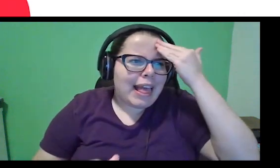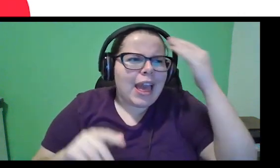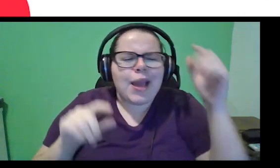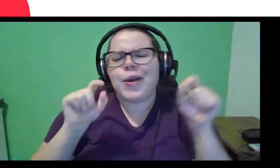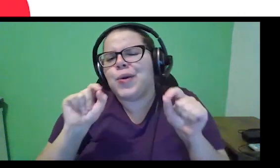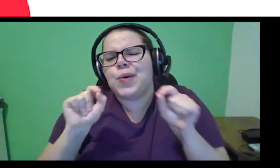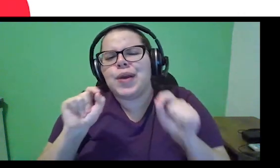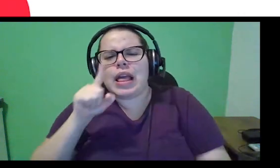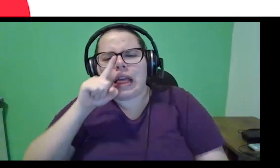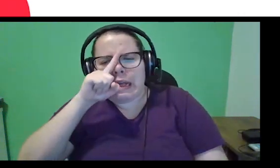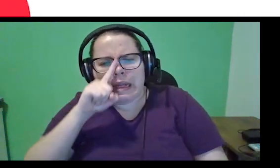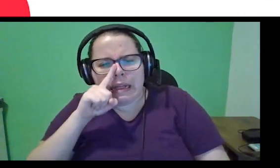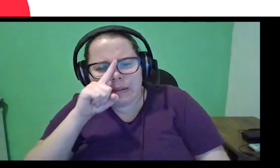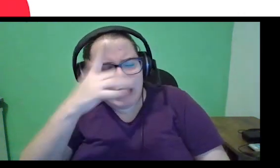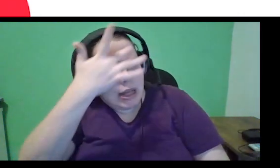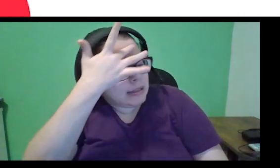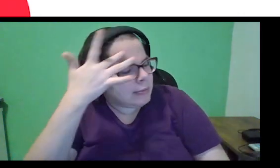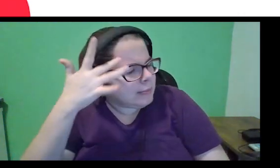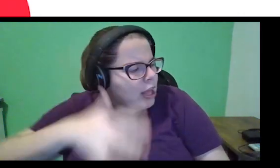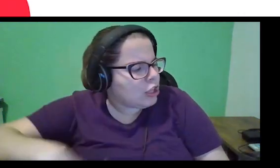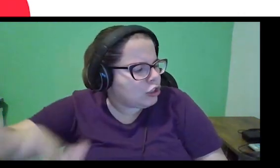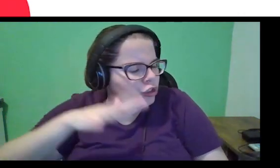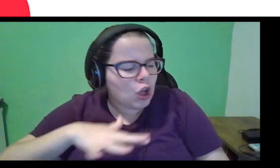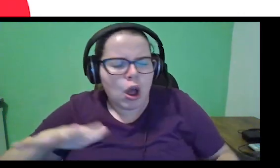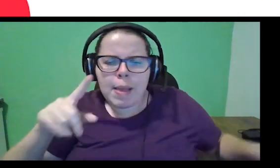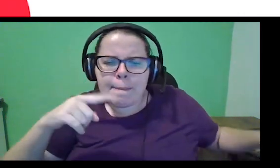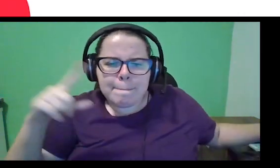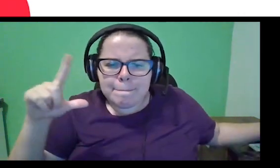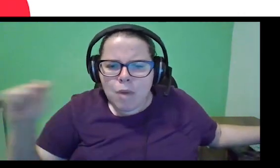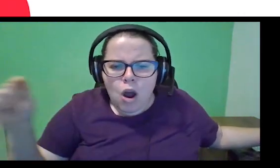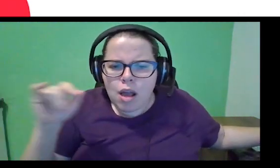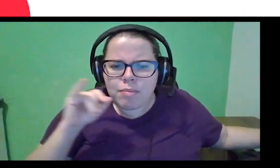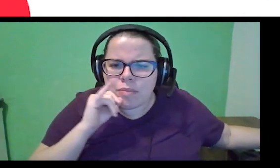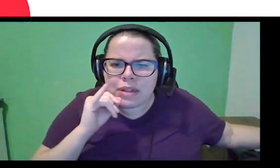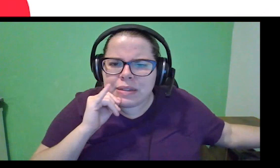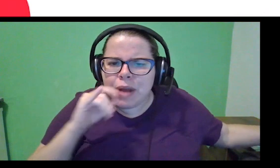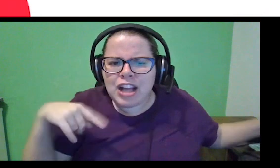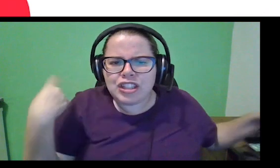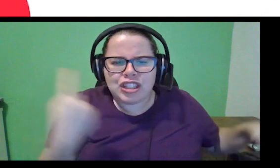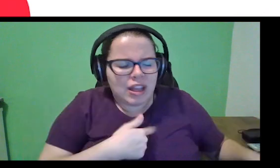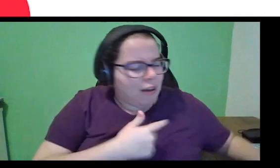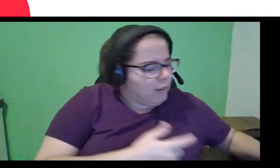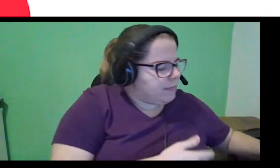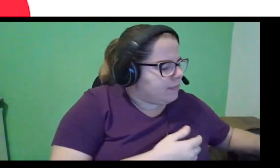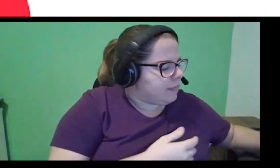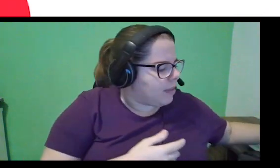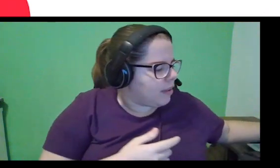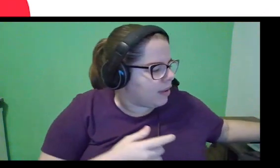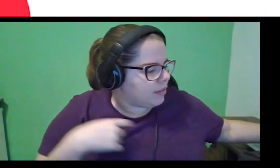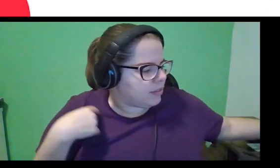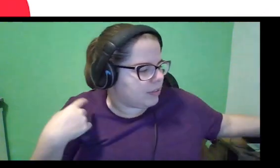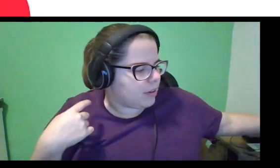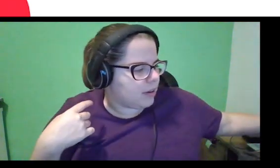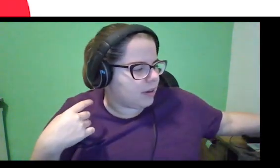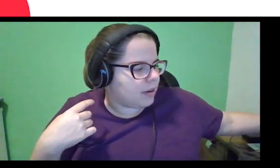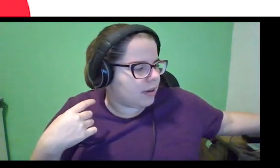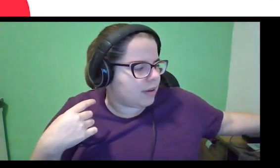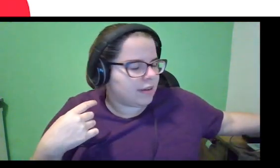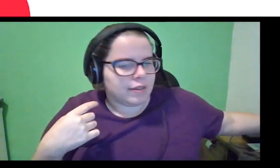o risco das pessoas irem embora, né? Porque quando a gente está falando de algum tipo de transformação,